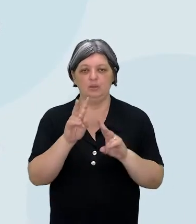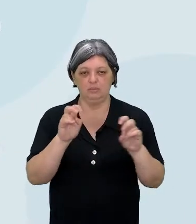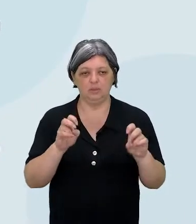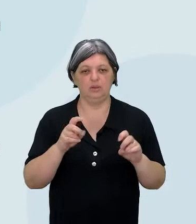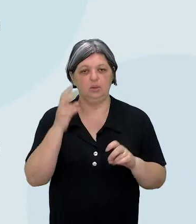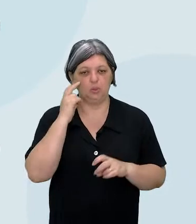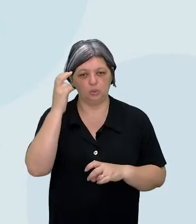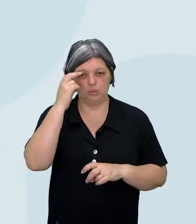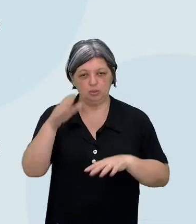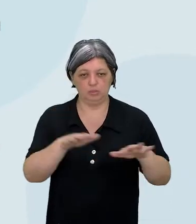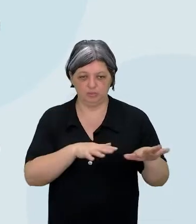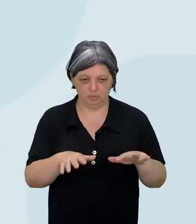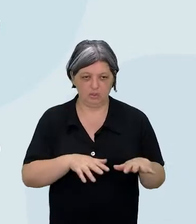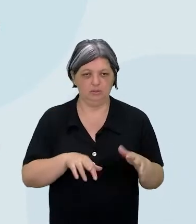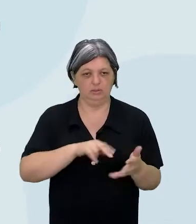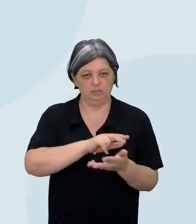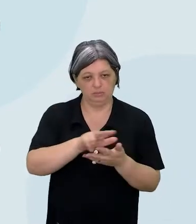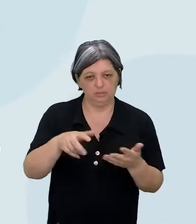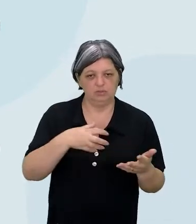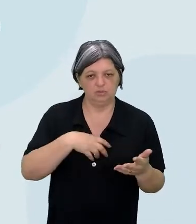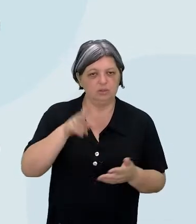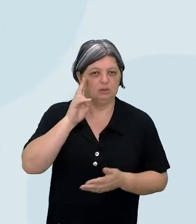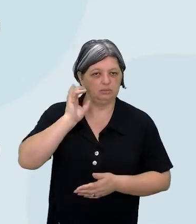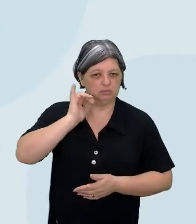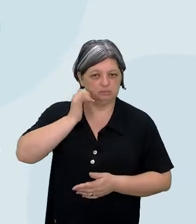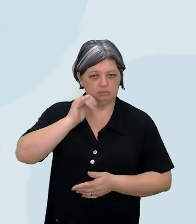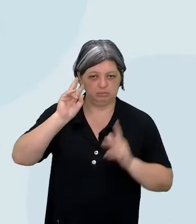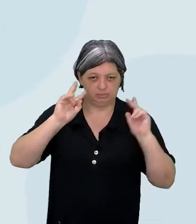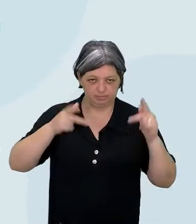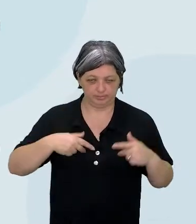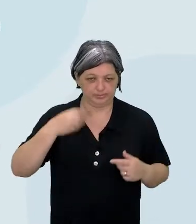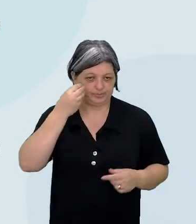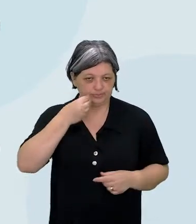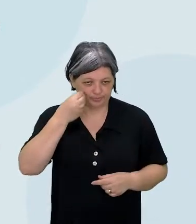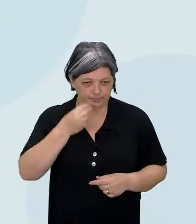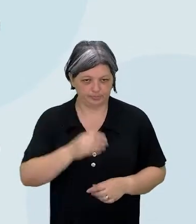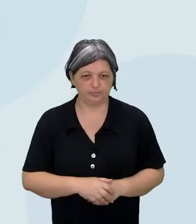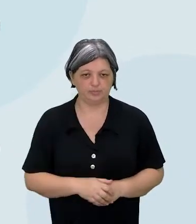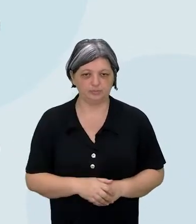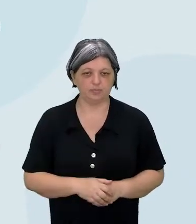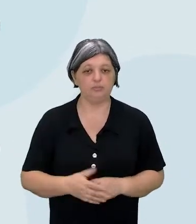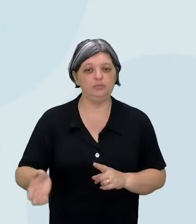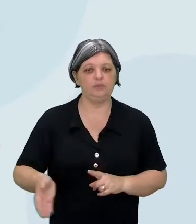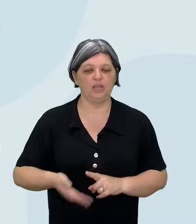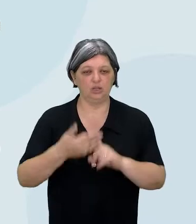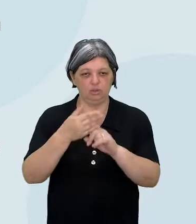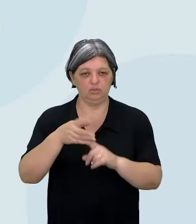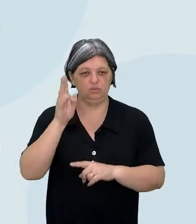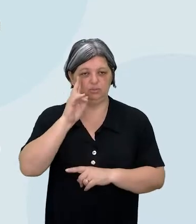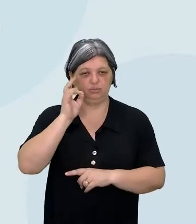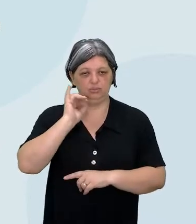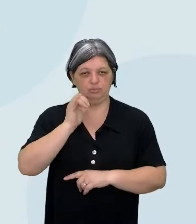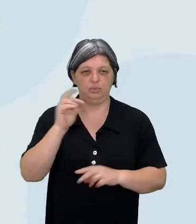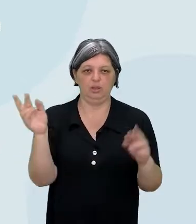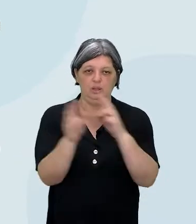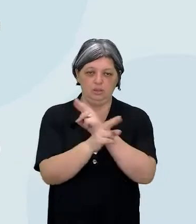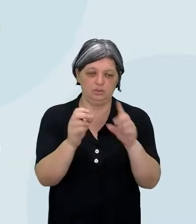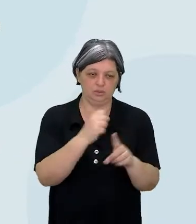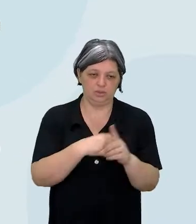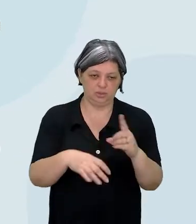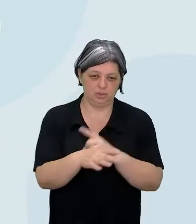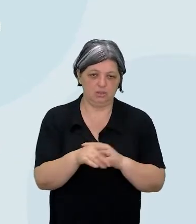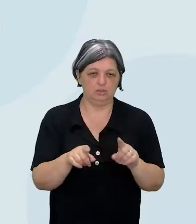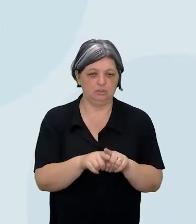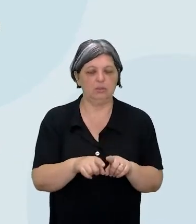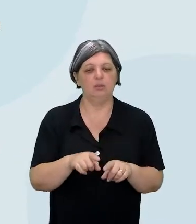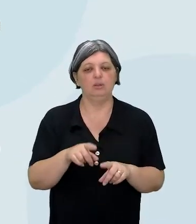movimento, as diferentes formas de narrar a experiência humana. A unidade curricular é a tecnologia nas narrativas das relações sociais. E o